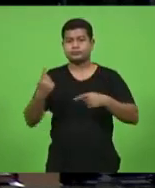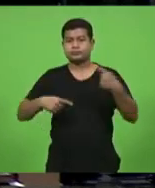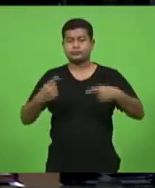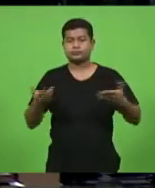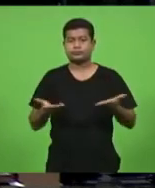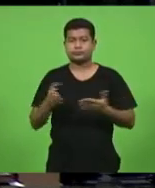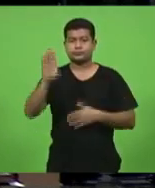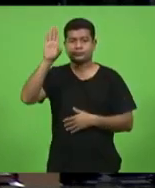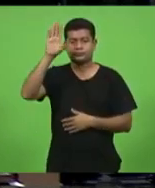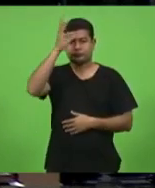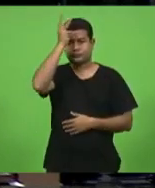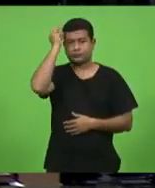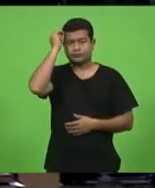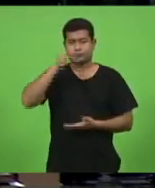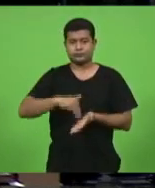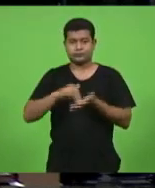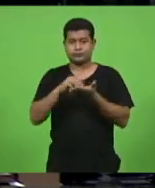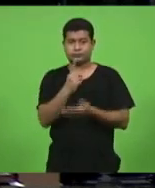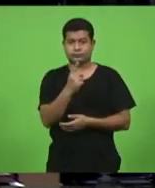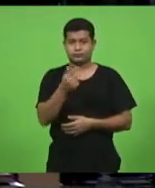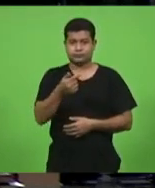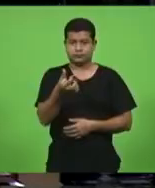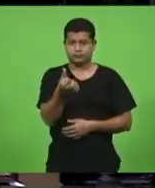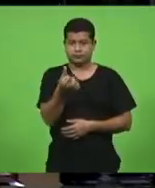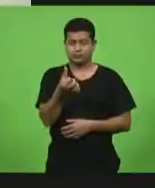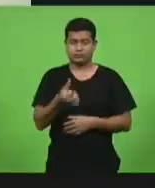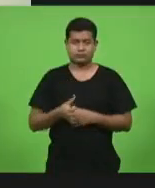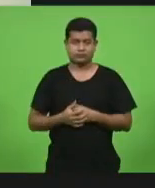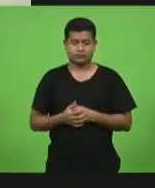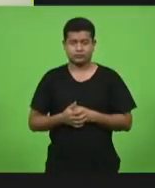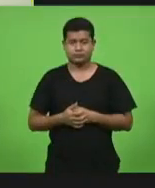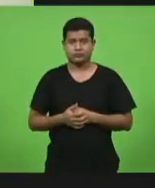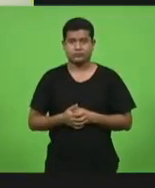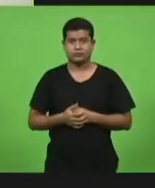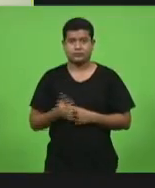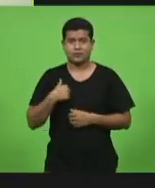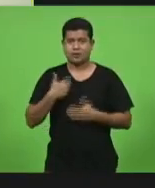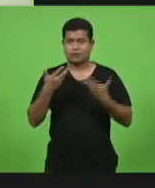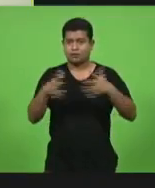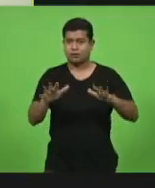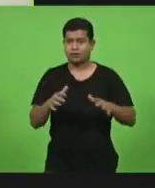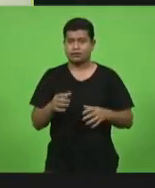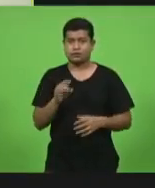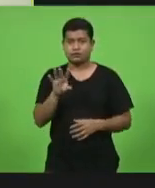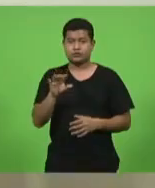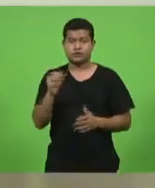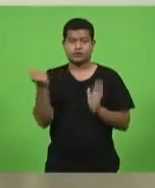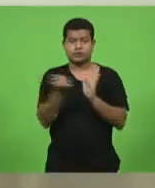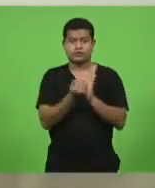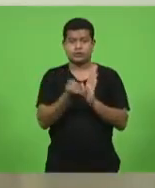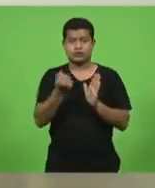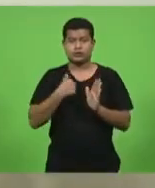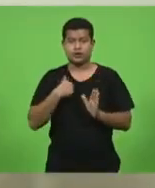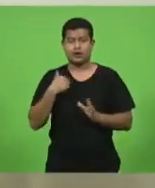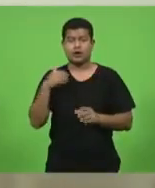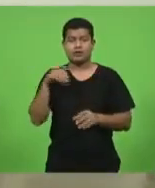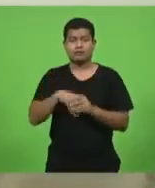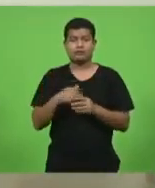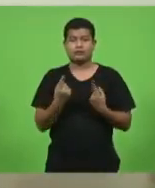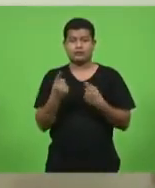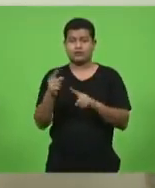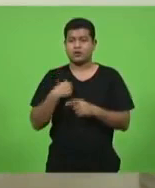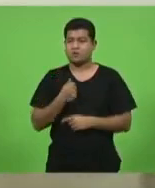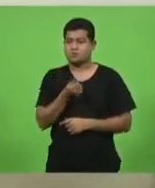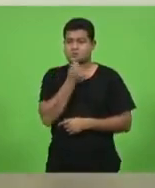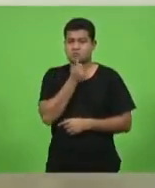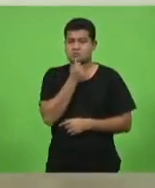Carminati para discutir a moção 176 eu não quero discutir apenas fazer registro de voto contrário eu não conheço a